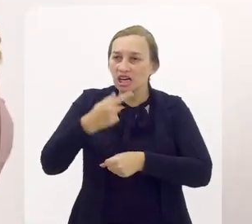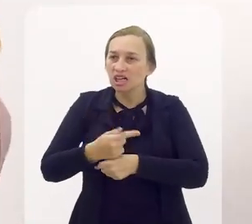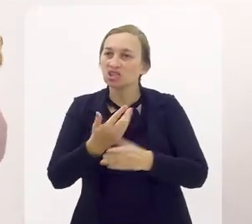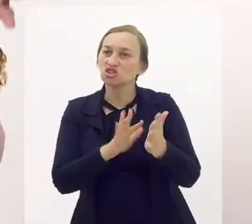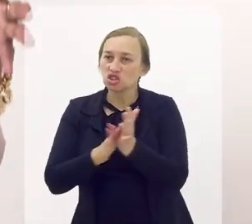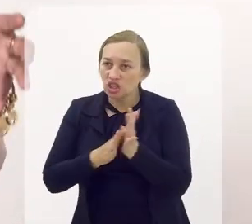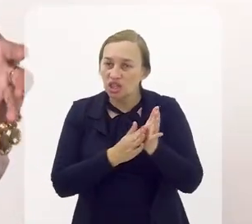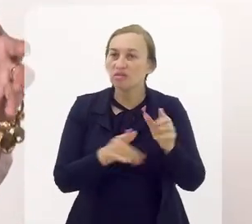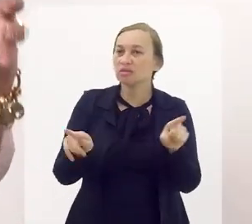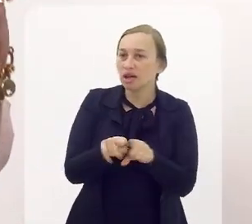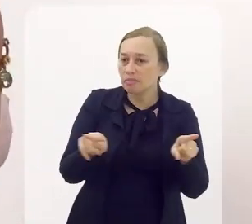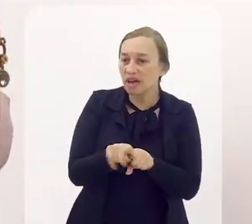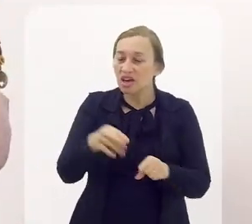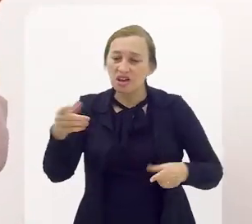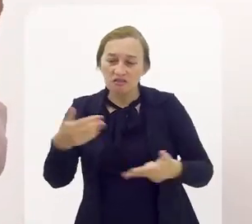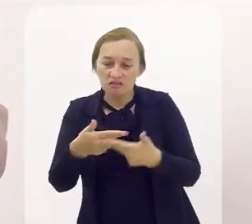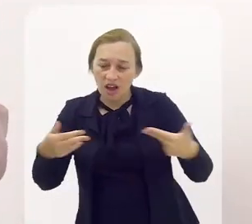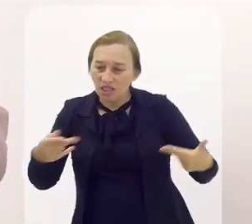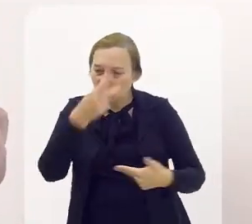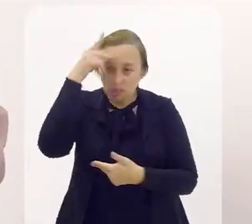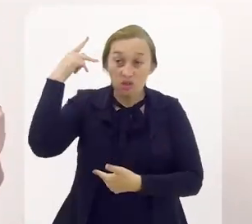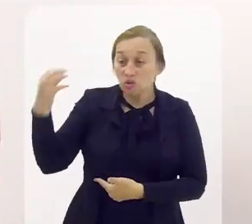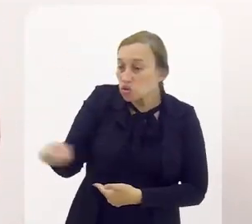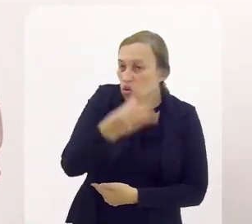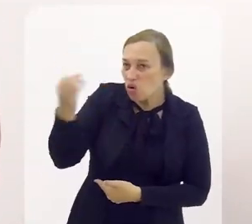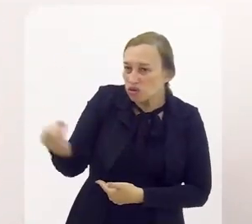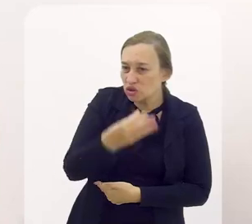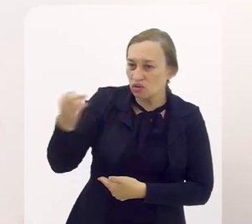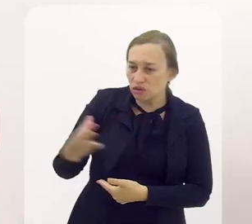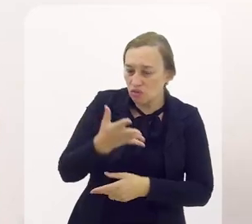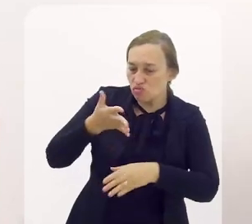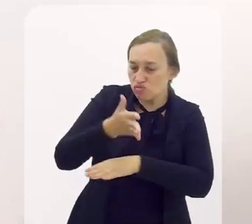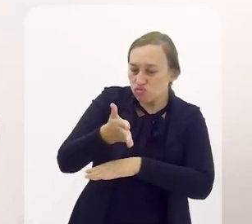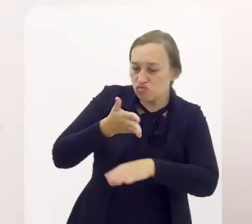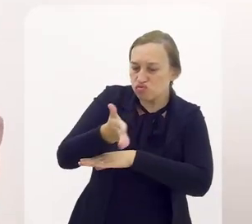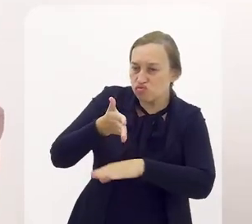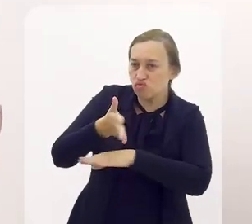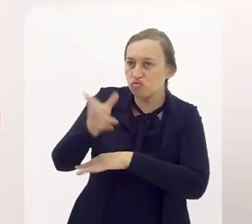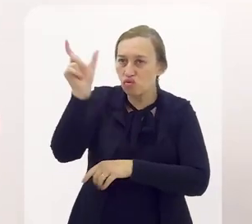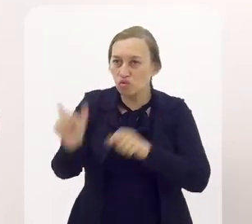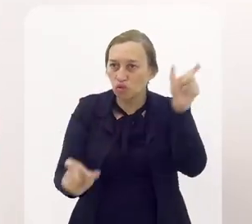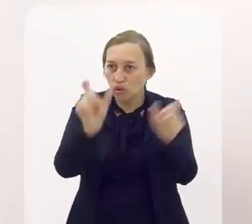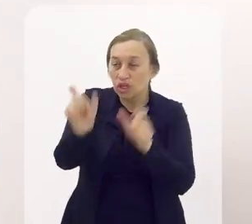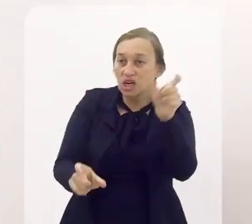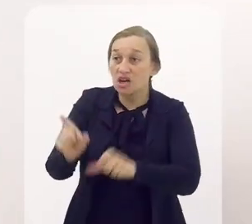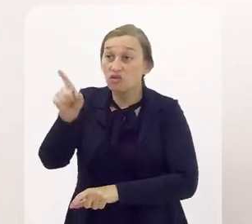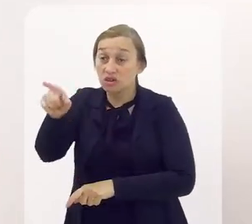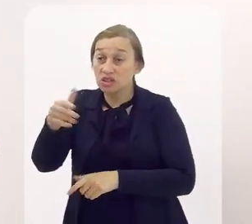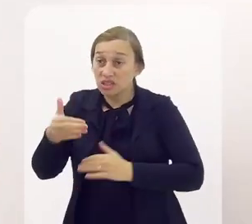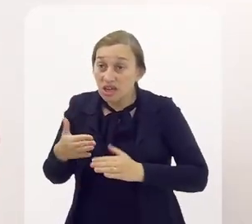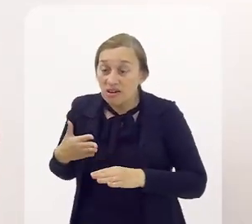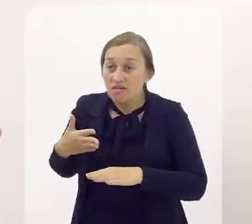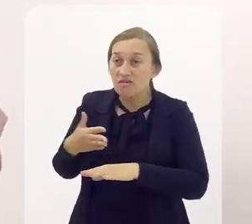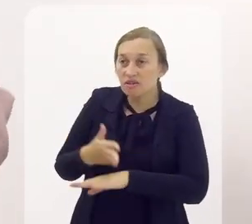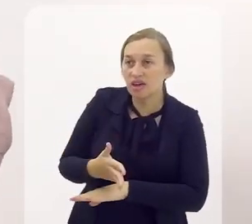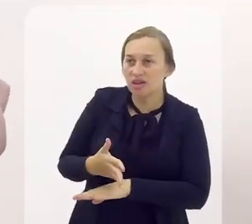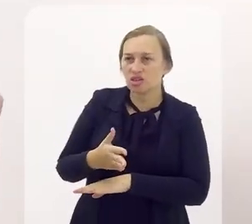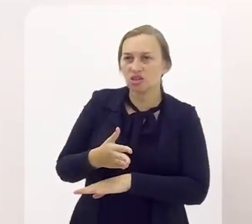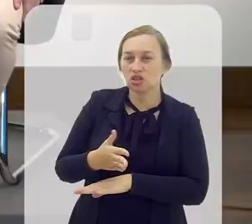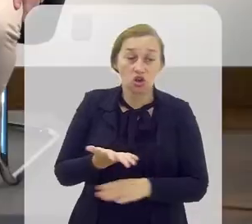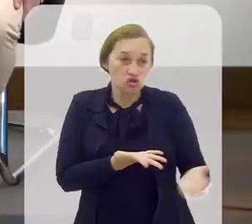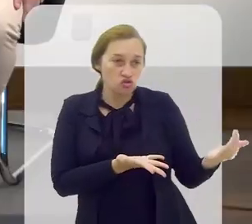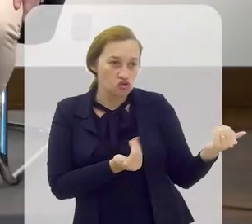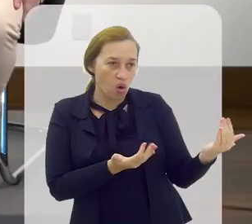Rio também, ela traz muita gente nova, aí depois o povo vai lá e tira, mas ela traz muita. Daí você vem,